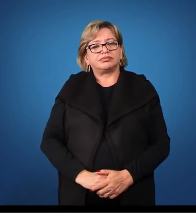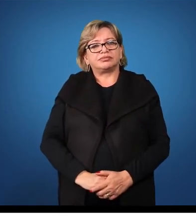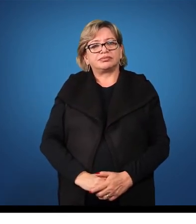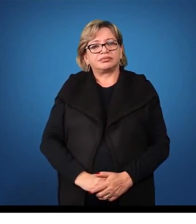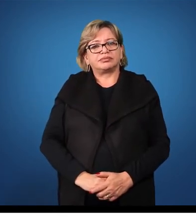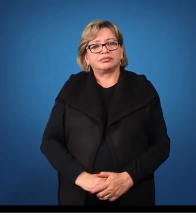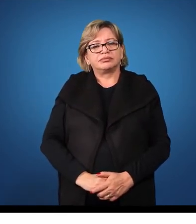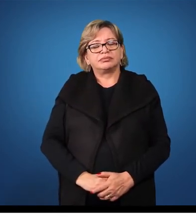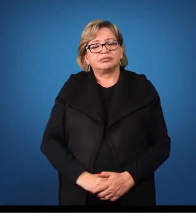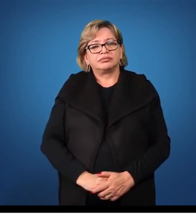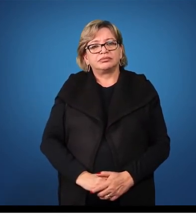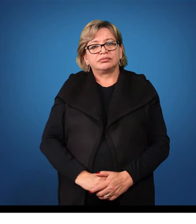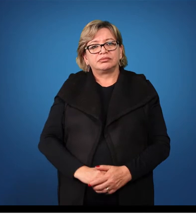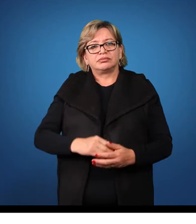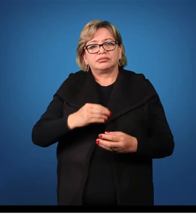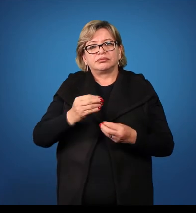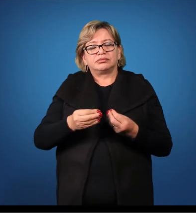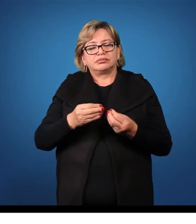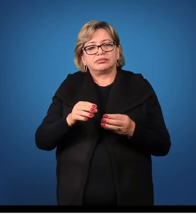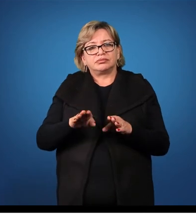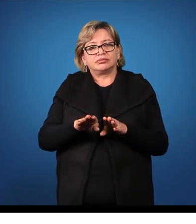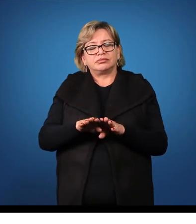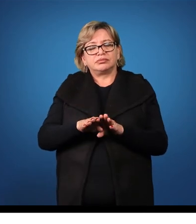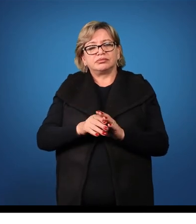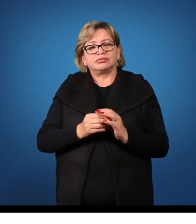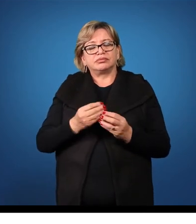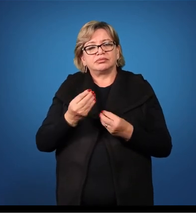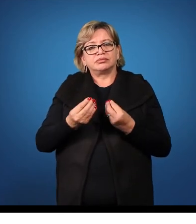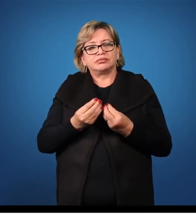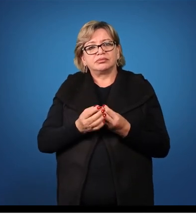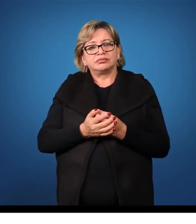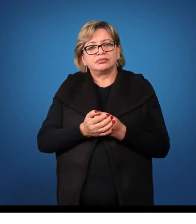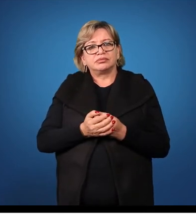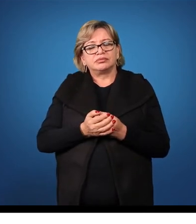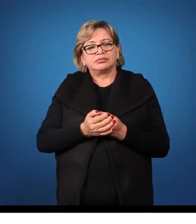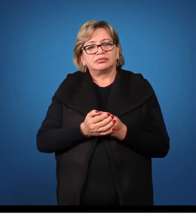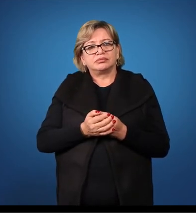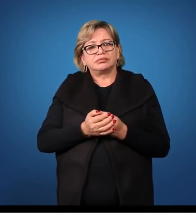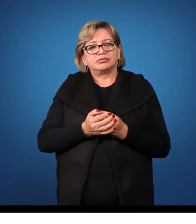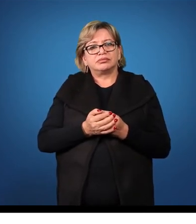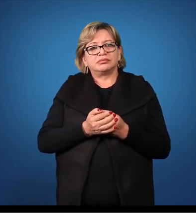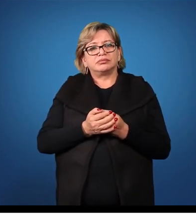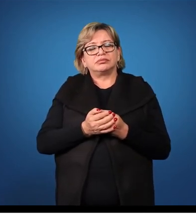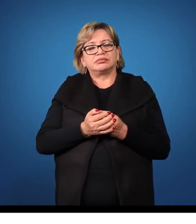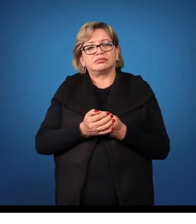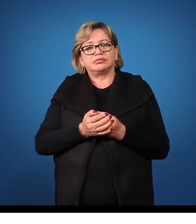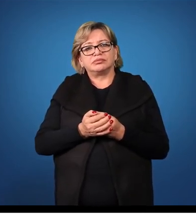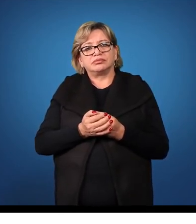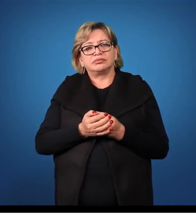LEONES. no vocativo, LEONIBUS,